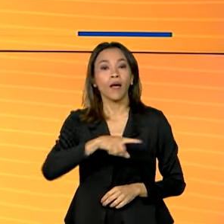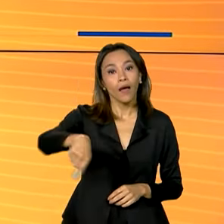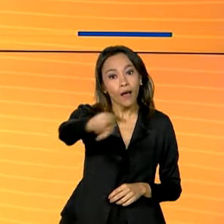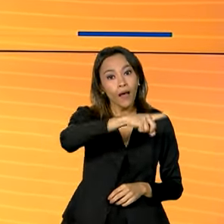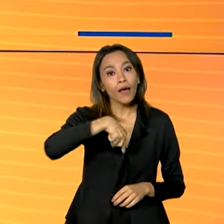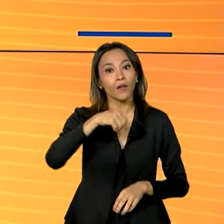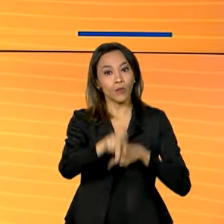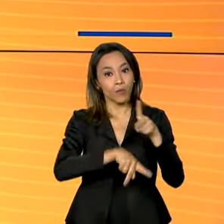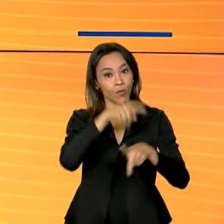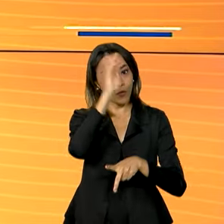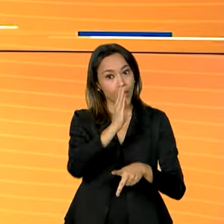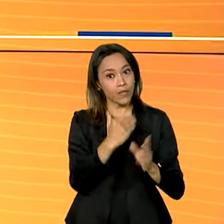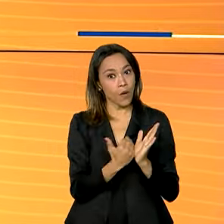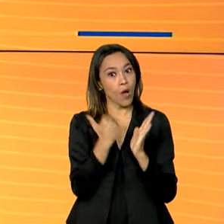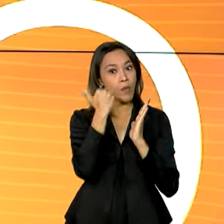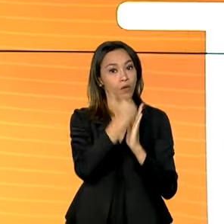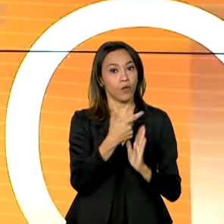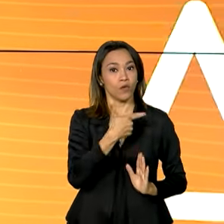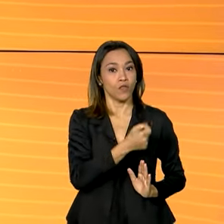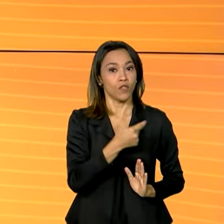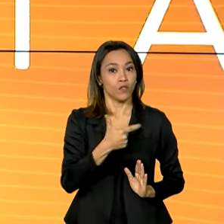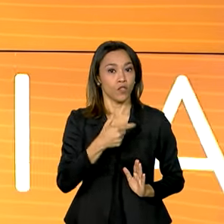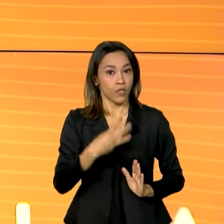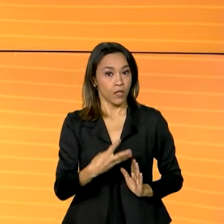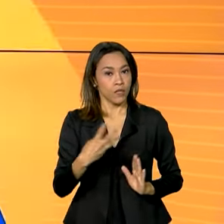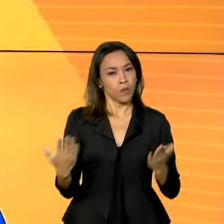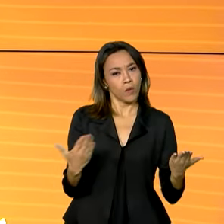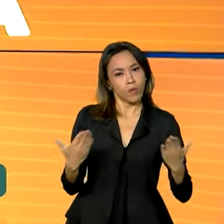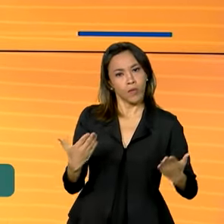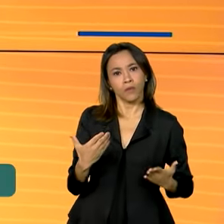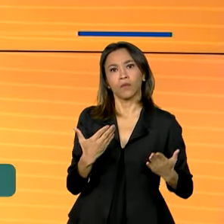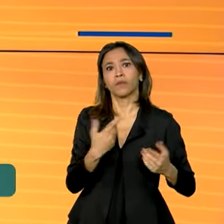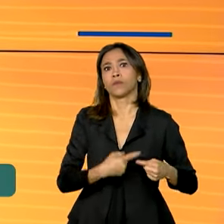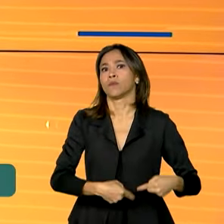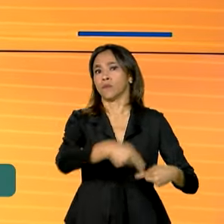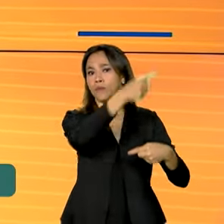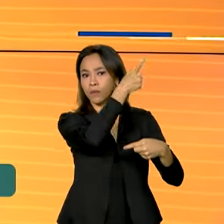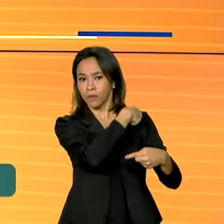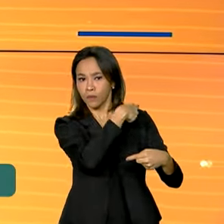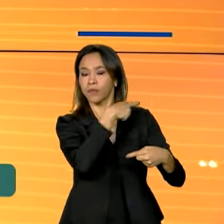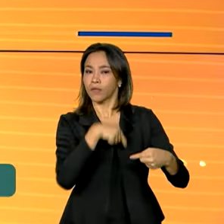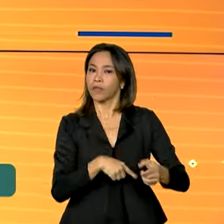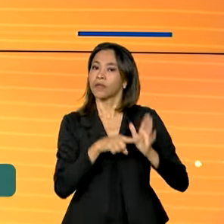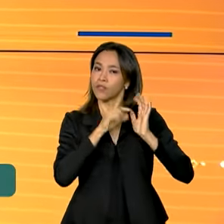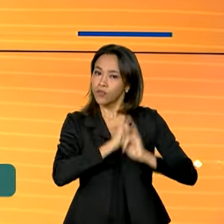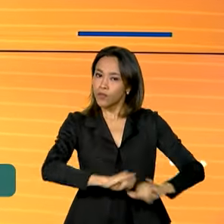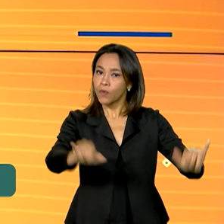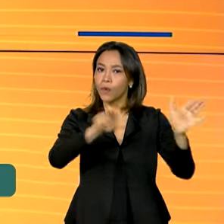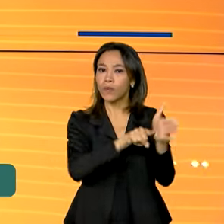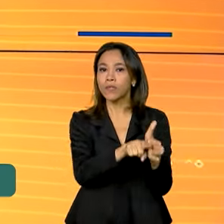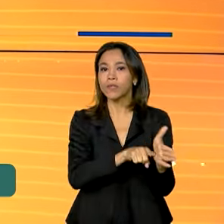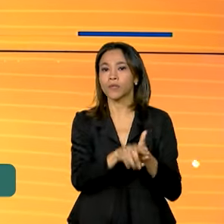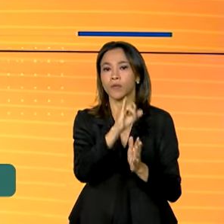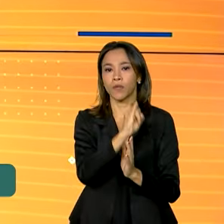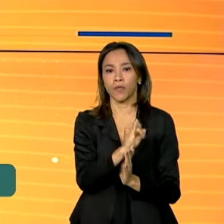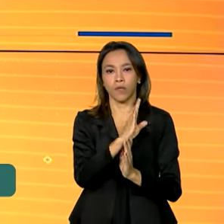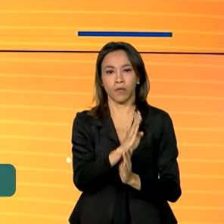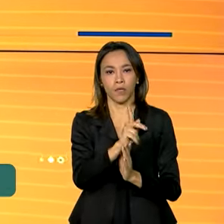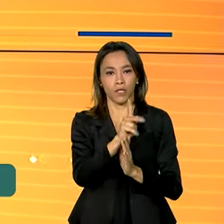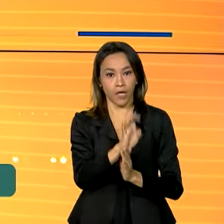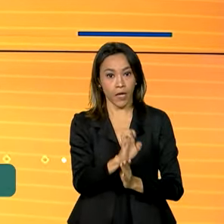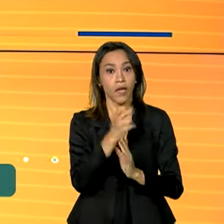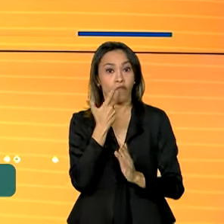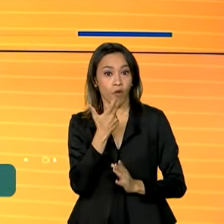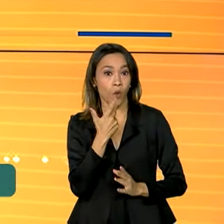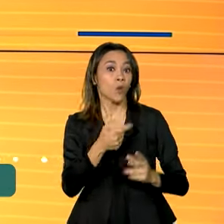aumentou em 2023, em comparação com o ano anterior, de acordo com o IBGE. A quantidade de pessoas com rendimentos